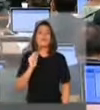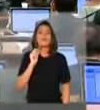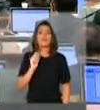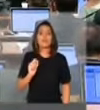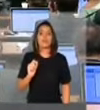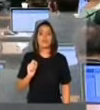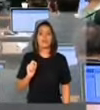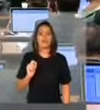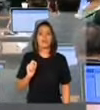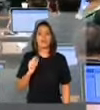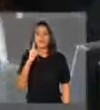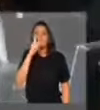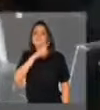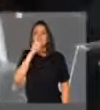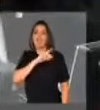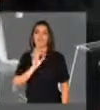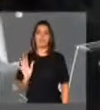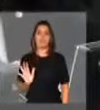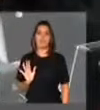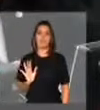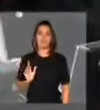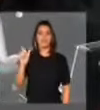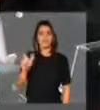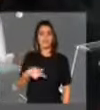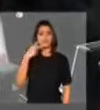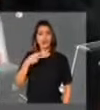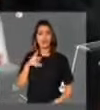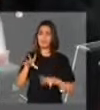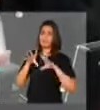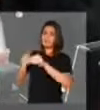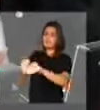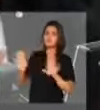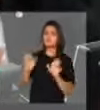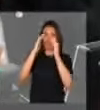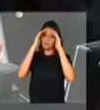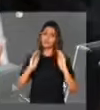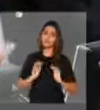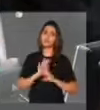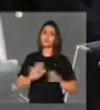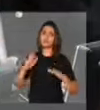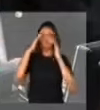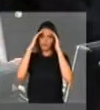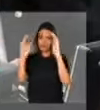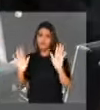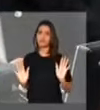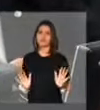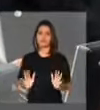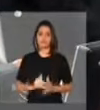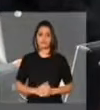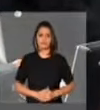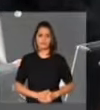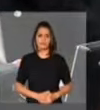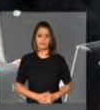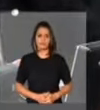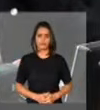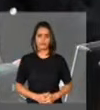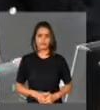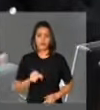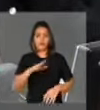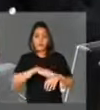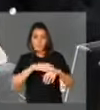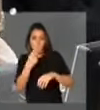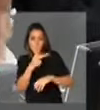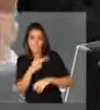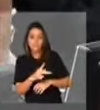presidente? isso que está fazendo a interrupção de uma fala, o mínimo de respeito seria bom, eu agradeço. Eu não interrompi senhora se propôs cortar os quatro últimos?